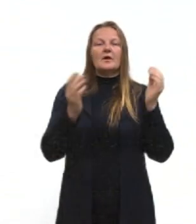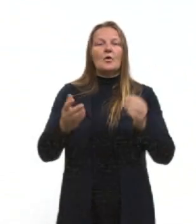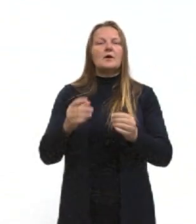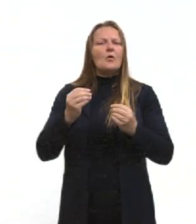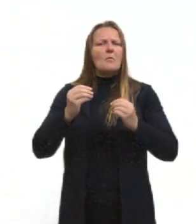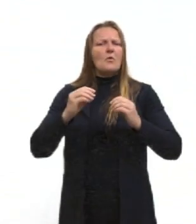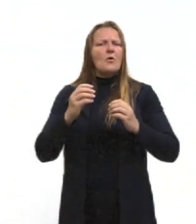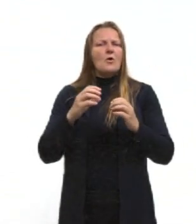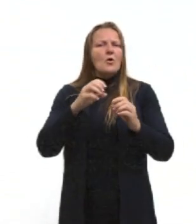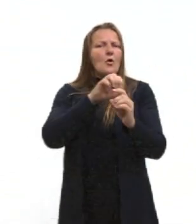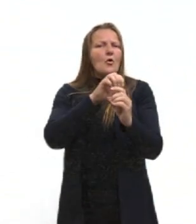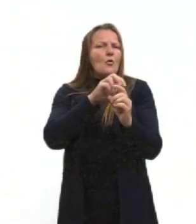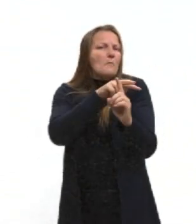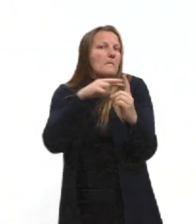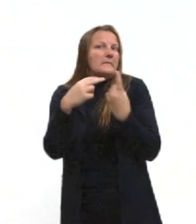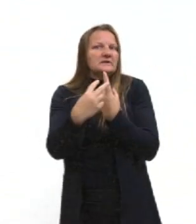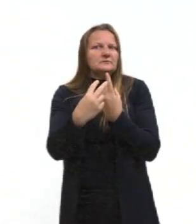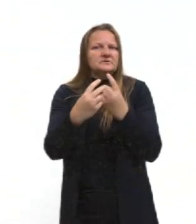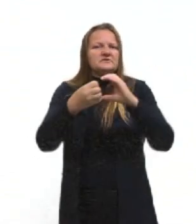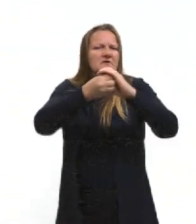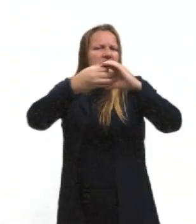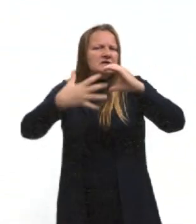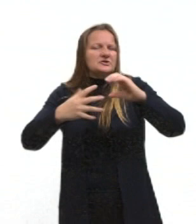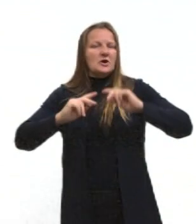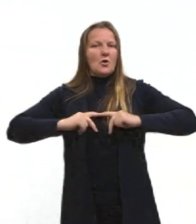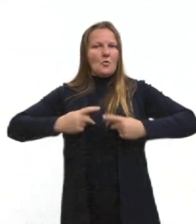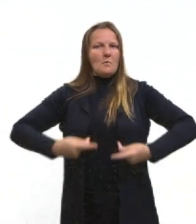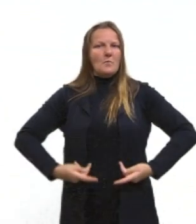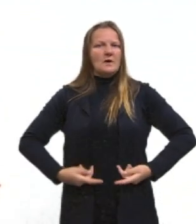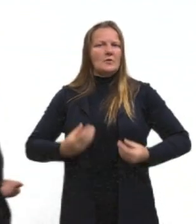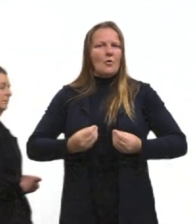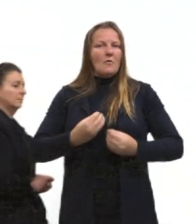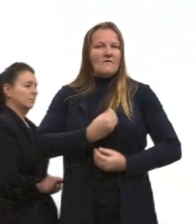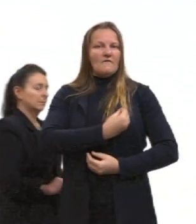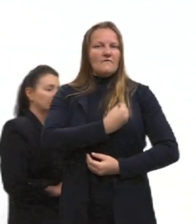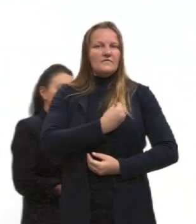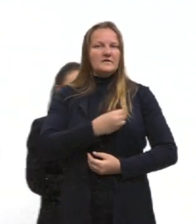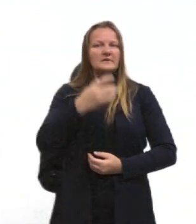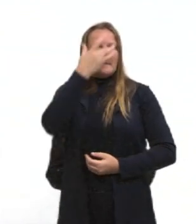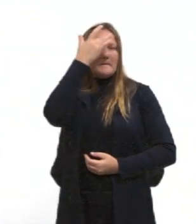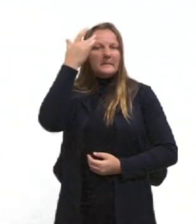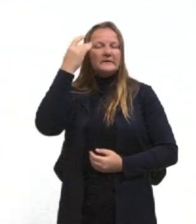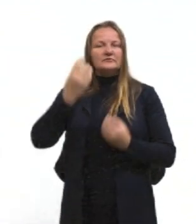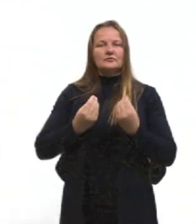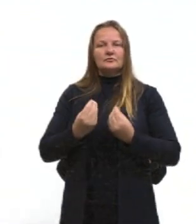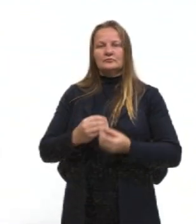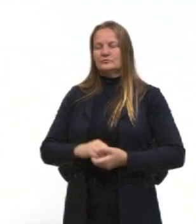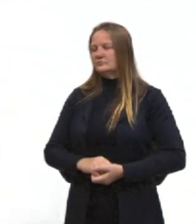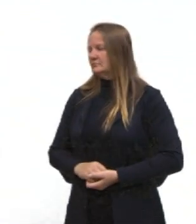gurizada. Não é porque tem grande proporção, grande valor que vai ser,